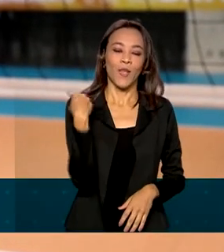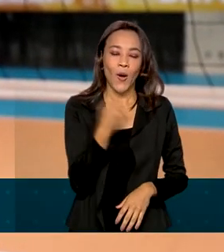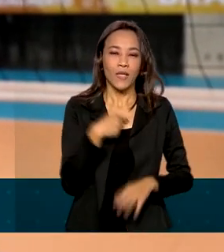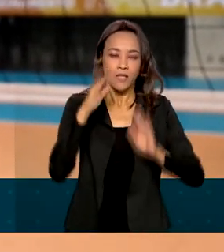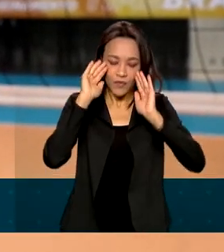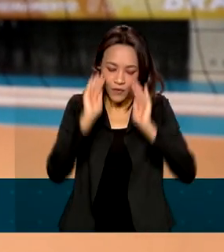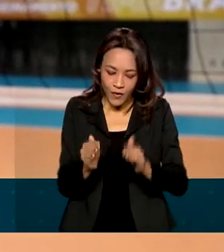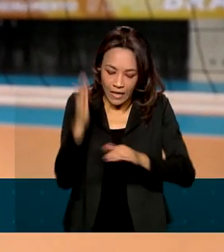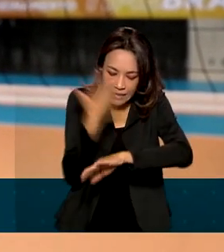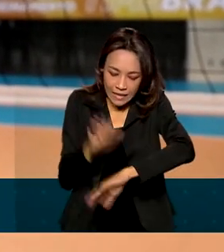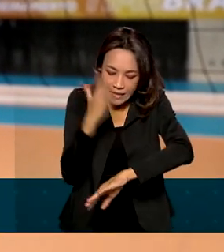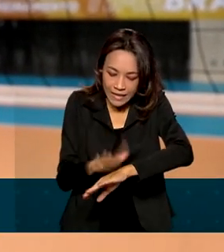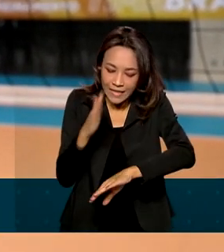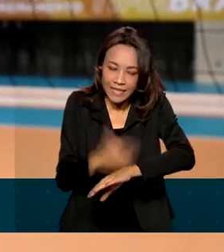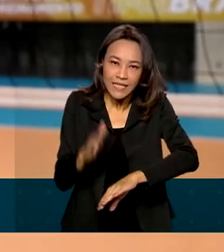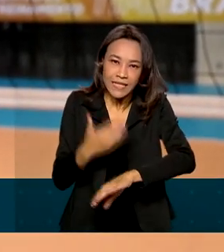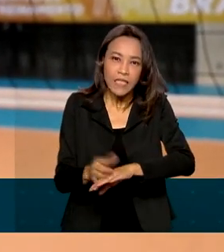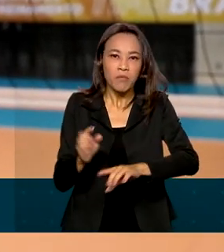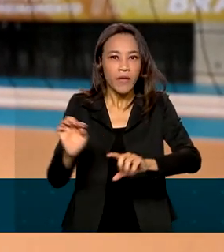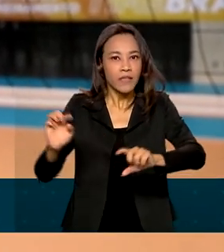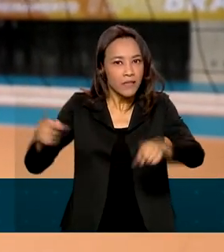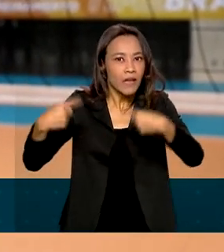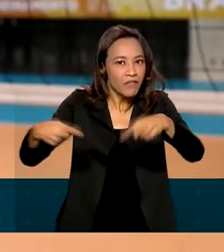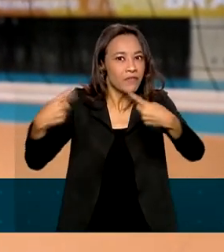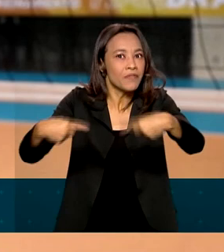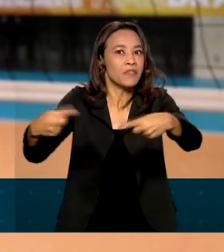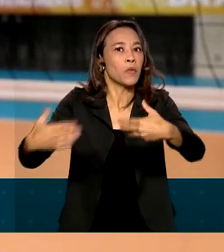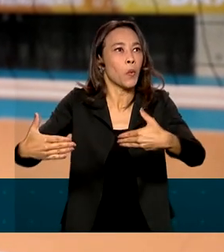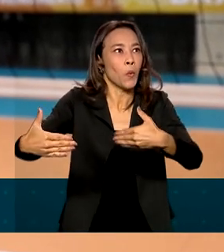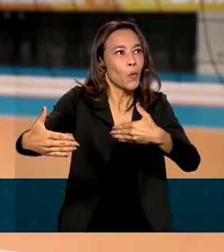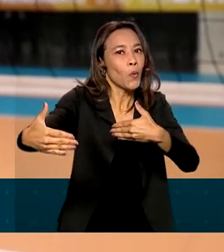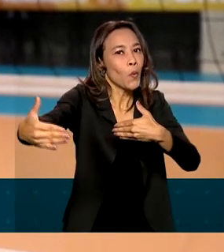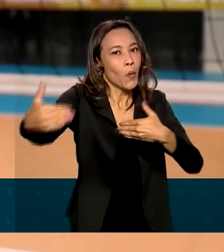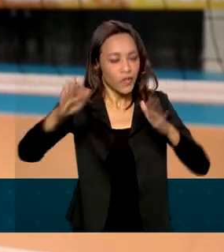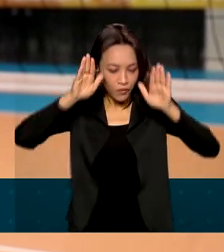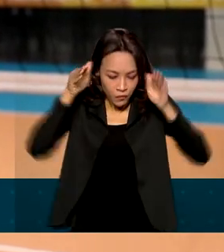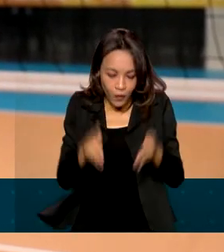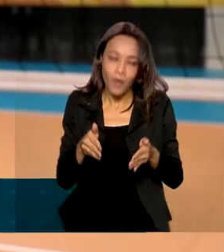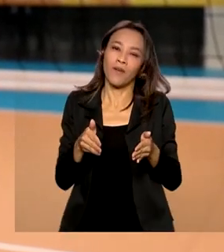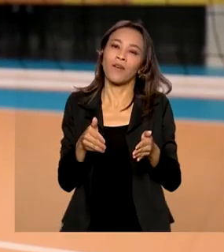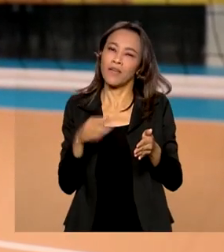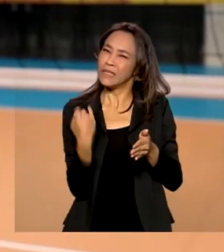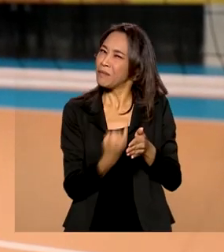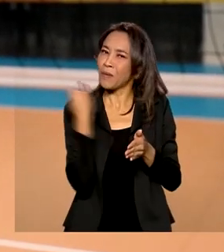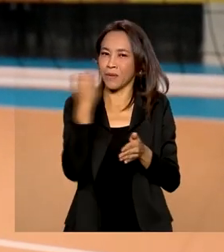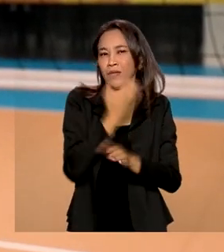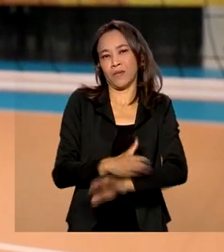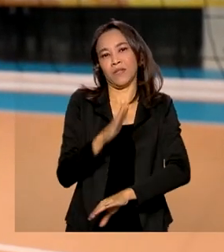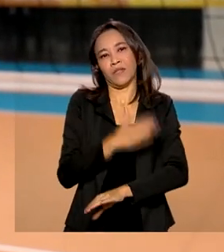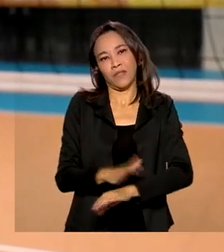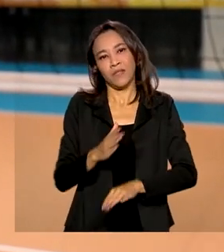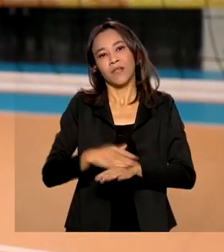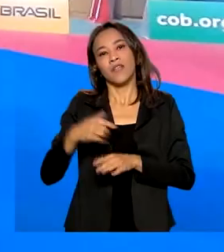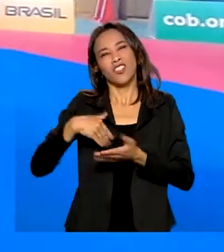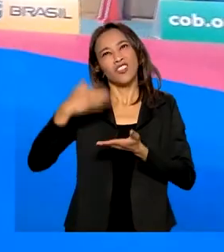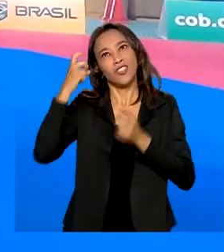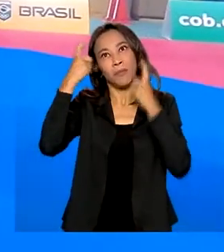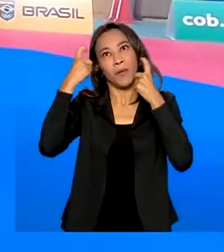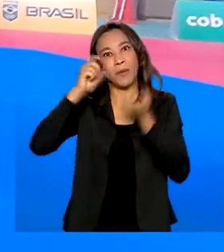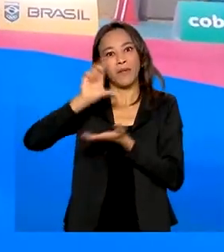treinamento, tudo aquilo que a gente vai enfrentar de desafio pela frente, então é muito importante, é uma preocupação a menos.